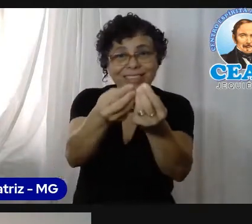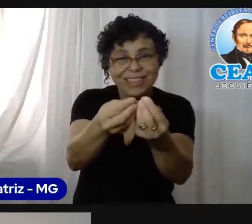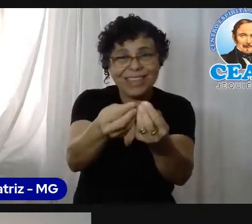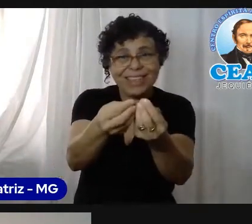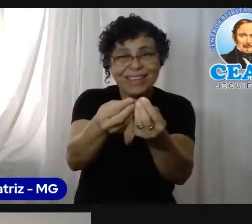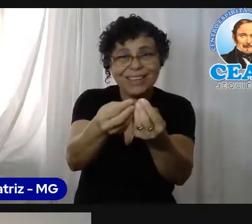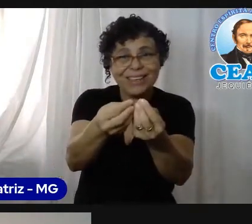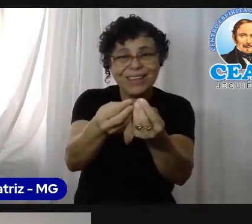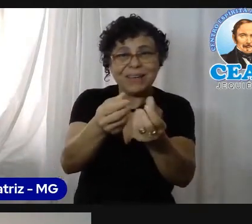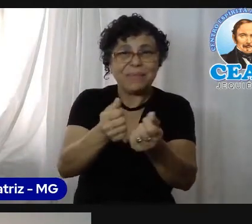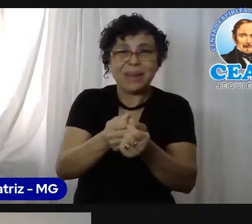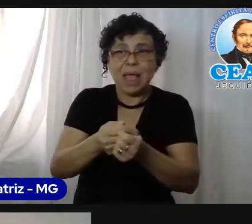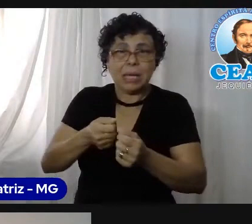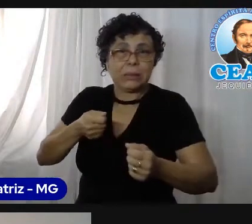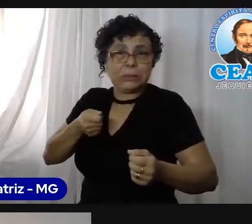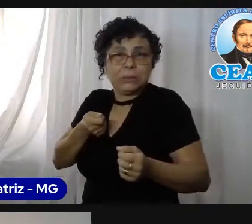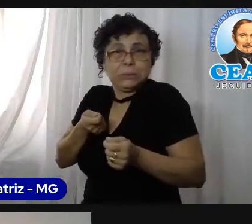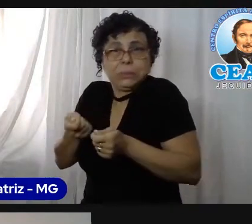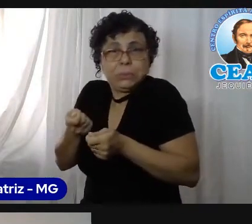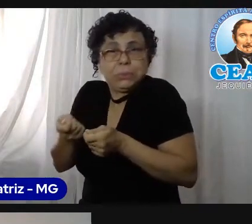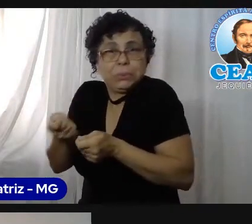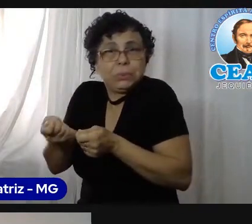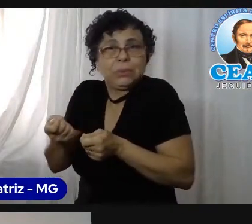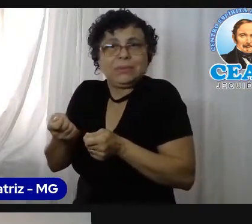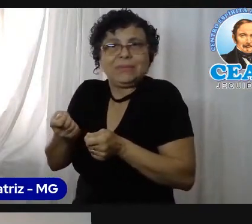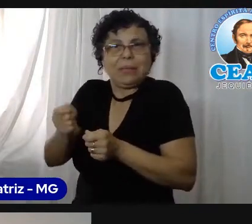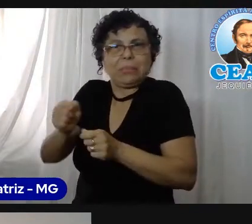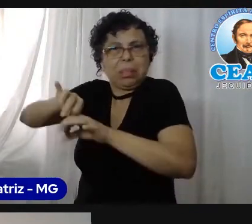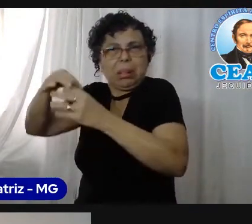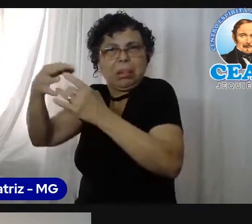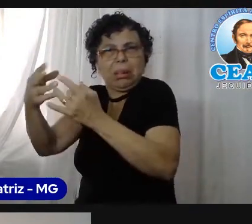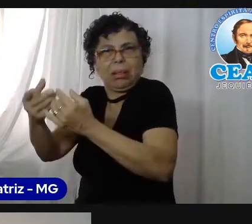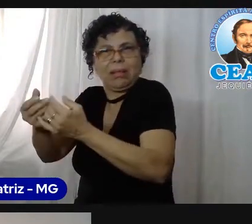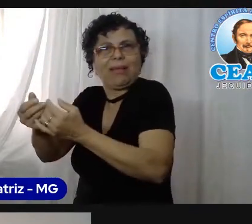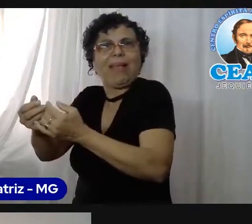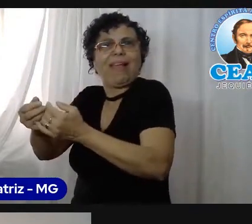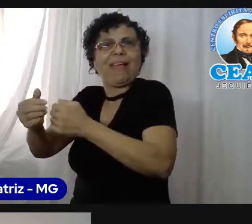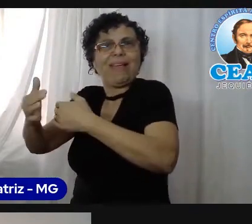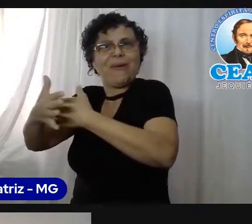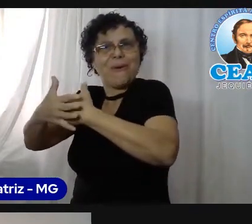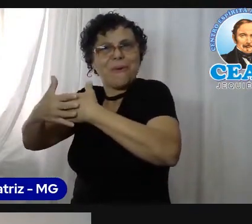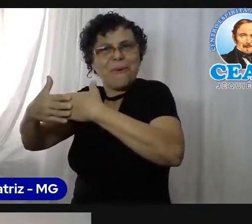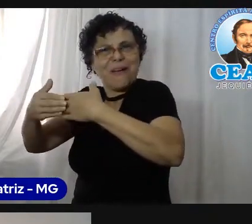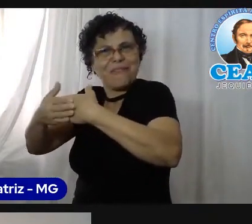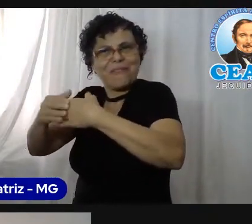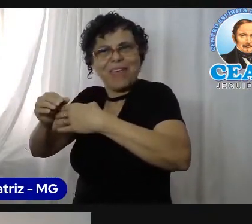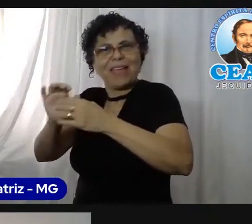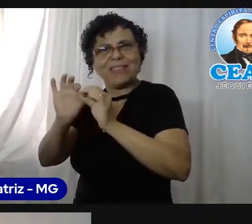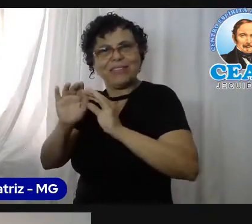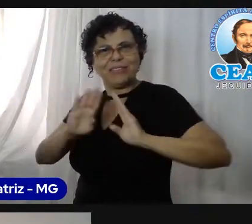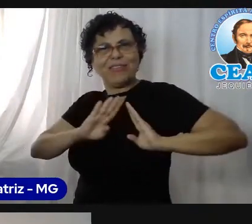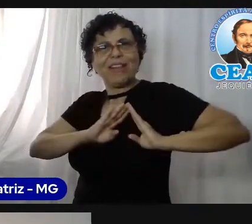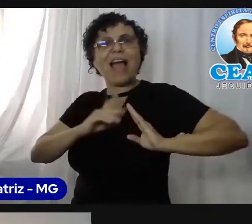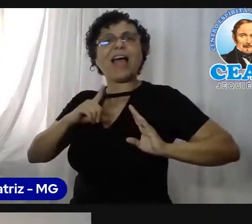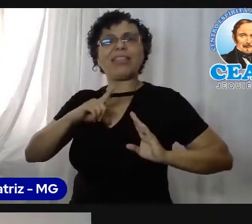um ácido para você desconstruir as relações de afeto que os nossos lares precisam ter. Obrigado. Obrigado.